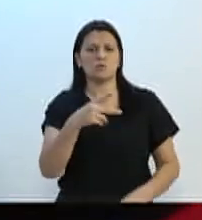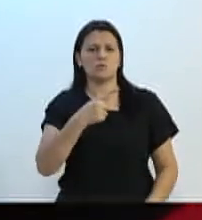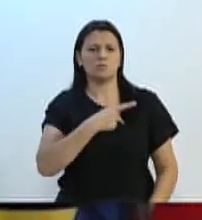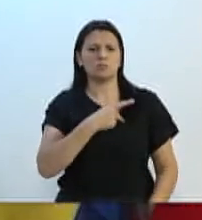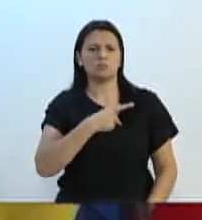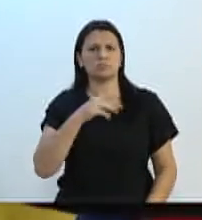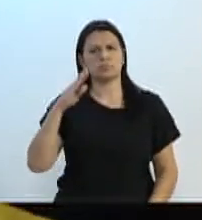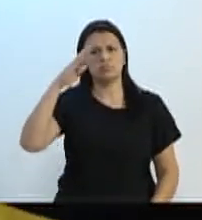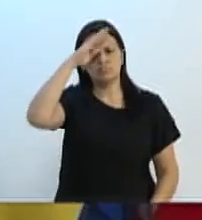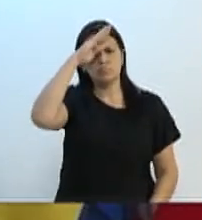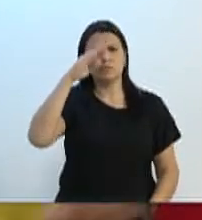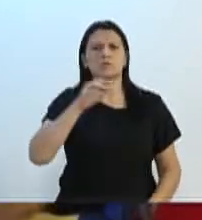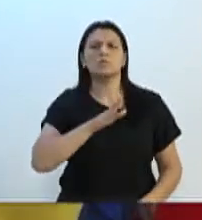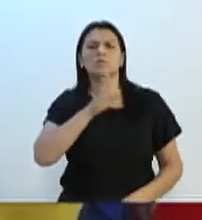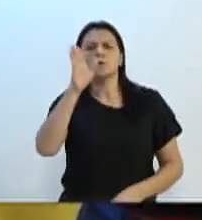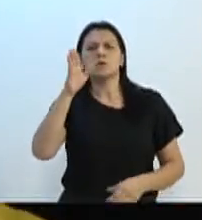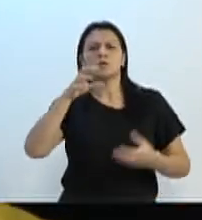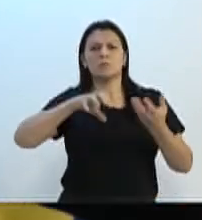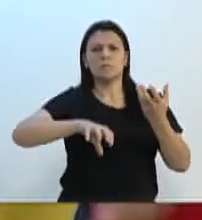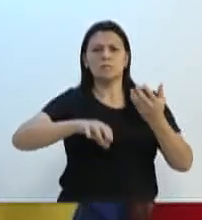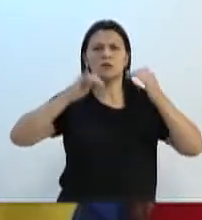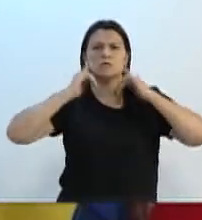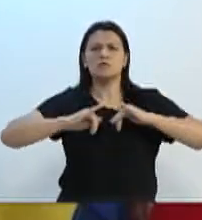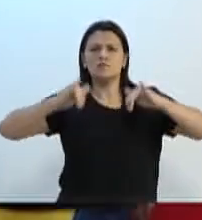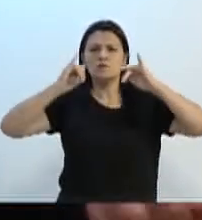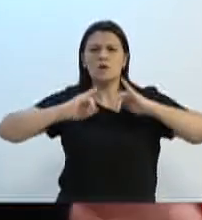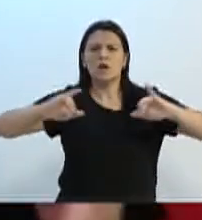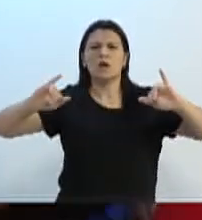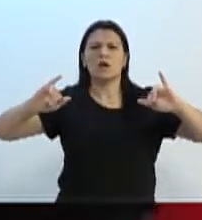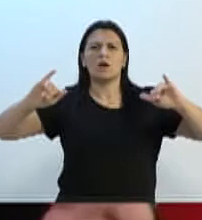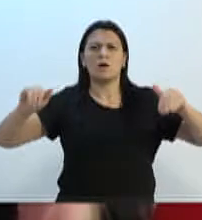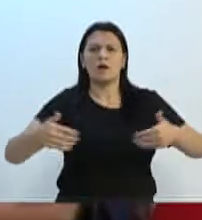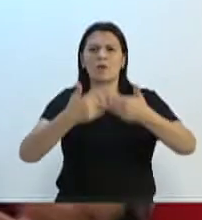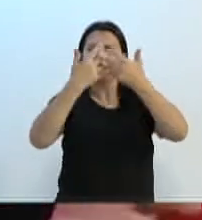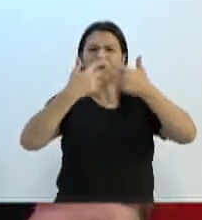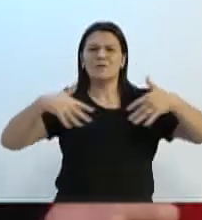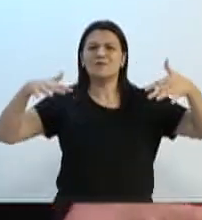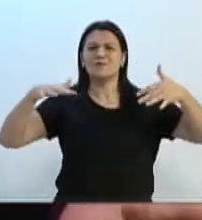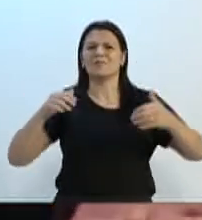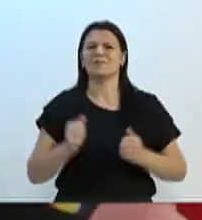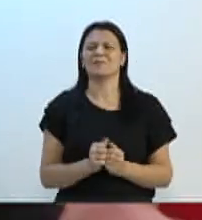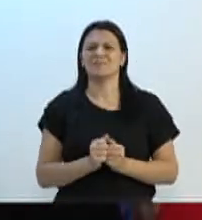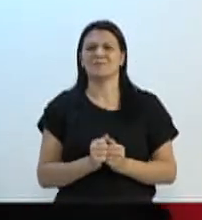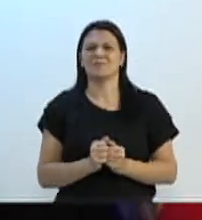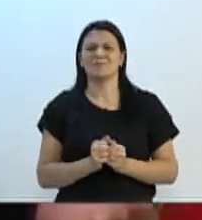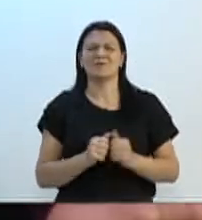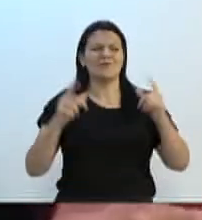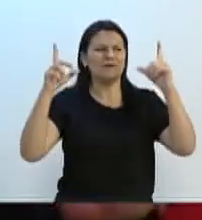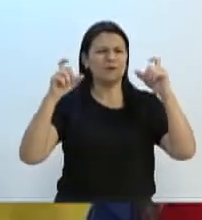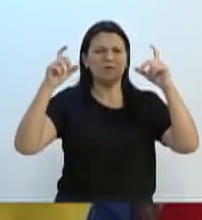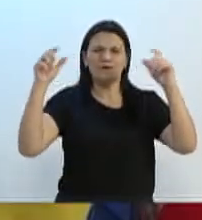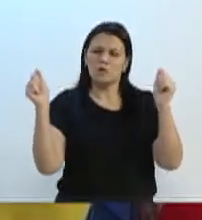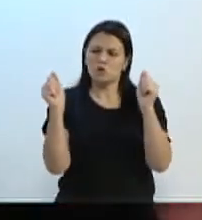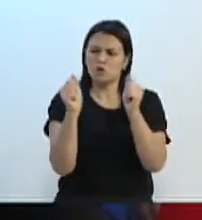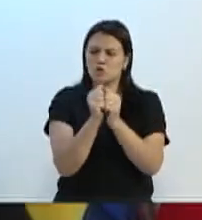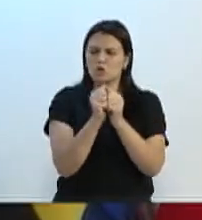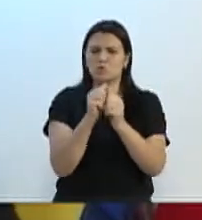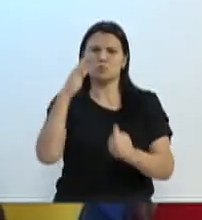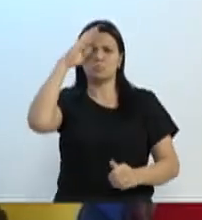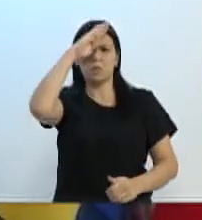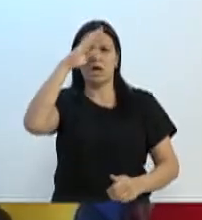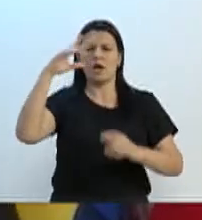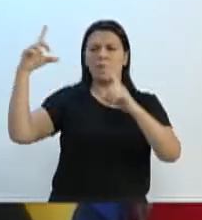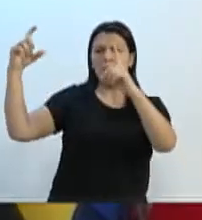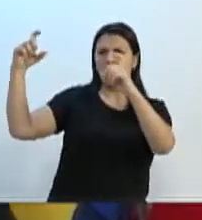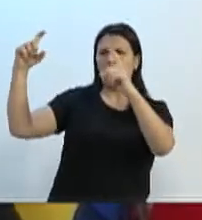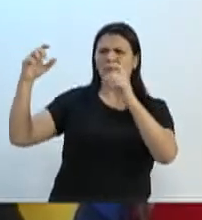levando o pessoal da Oktoberfest para divulgar a Oktoberfest, tirando foto, fazendo selfie, fazendo live em Brasília, agarrado com o Bolsonaro, e agora não consegue resolver um